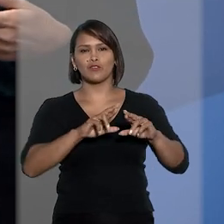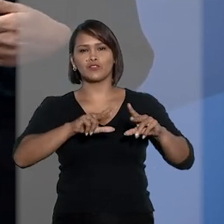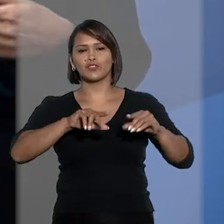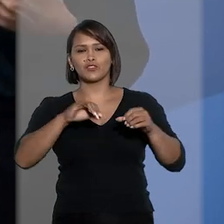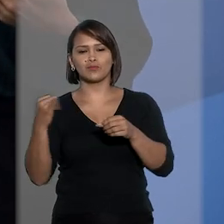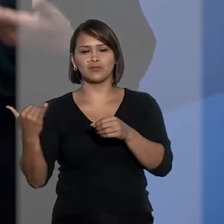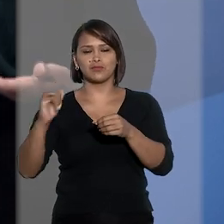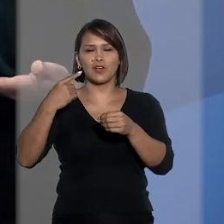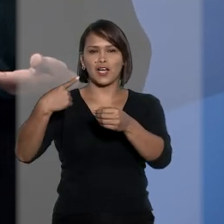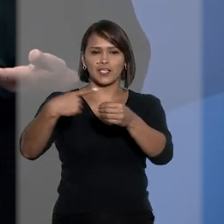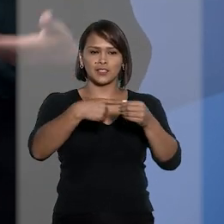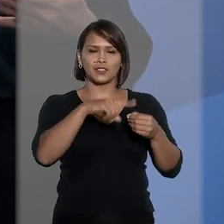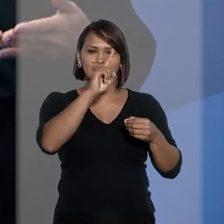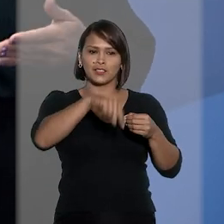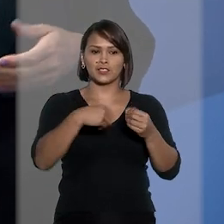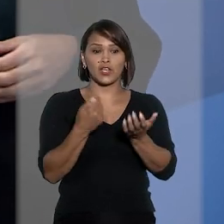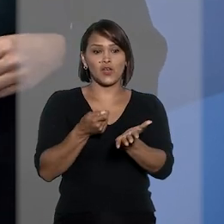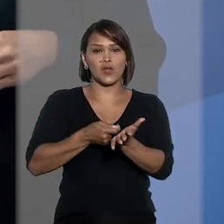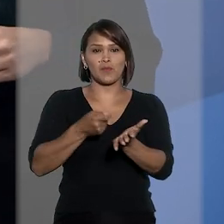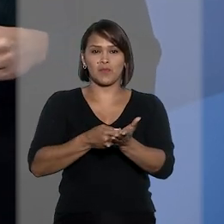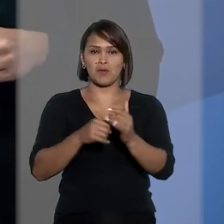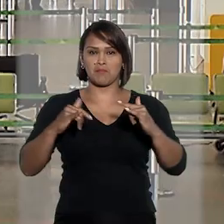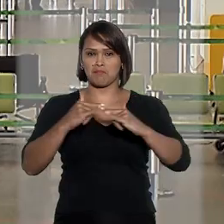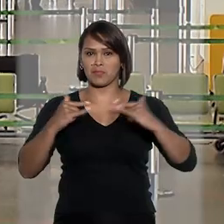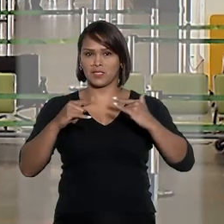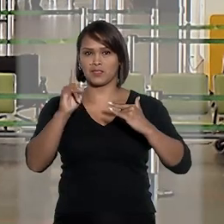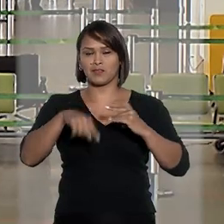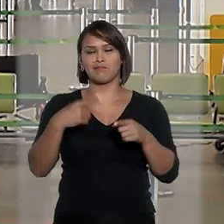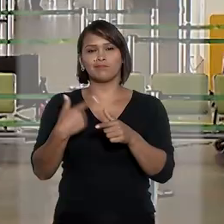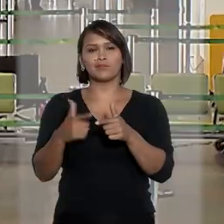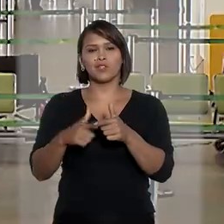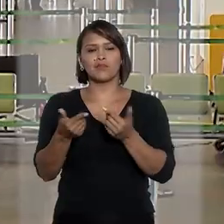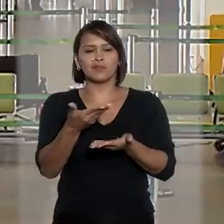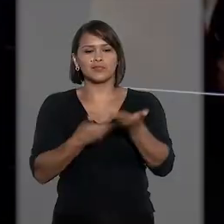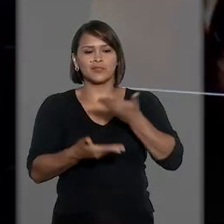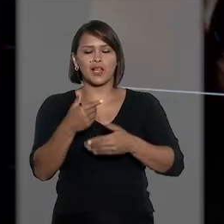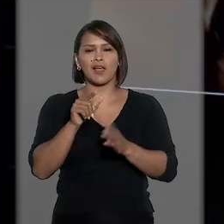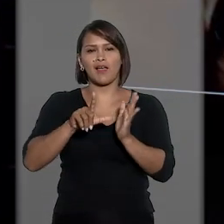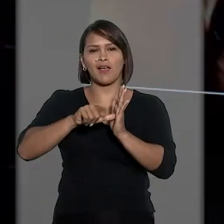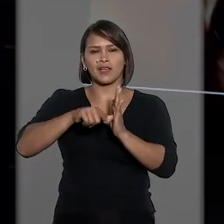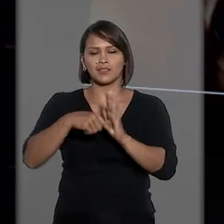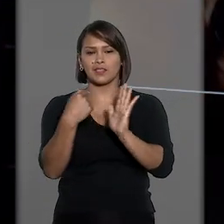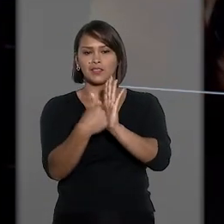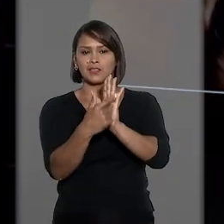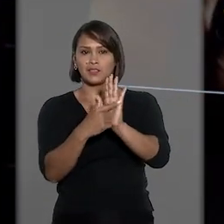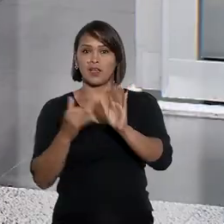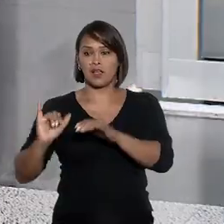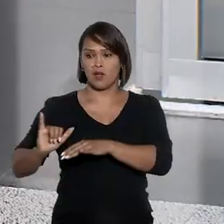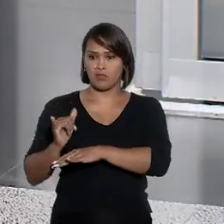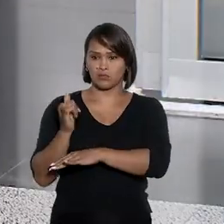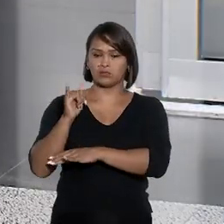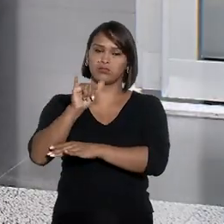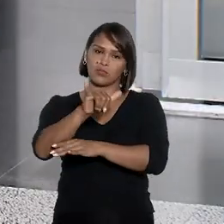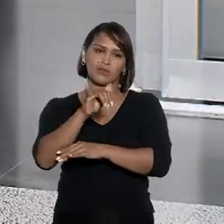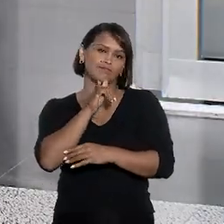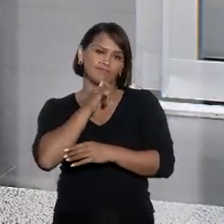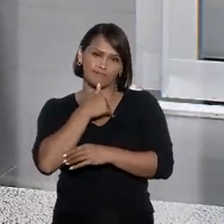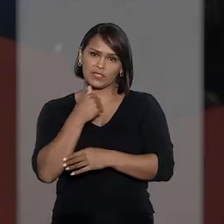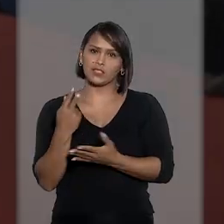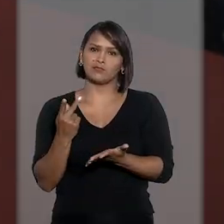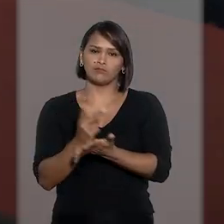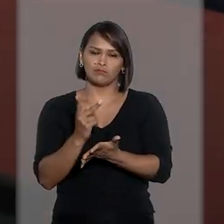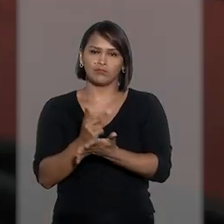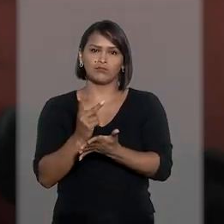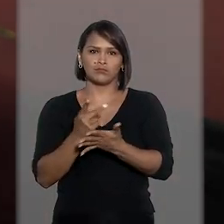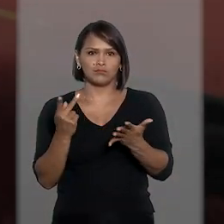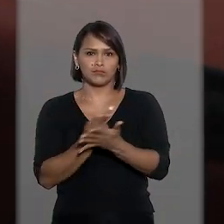em cidade diferente do destino comprado. Problemas relacionados a atrasos e cancelamentos de voo, infelizmente,